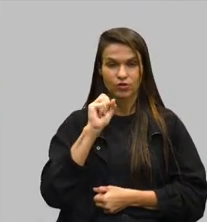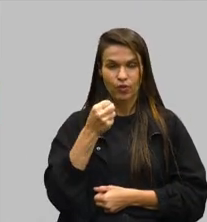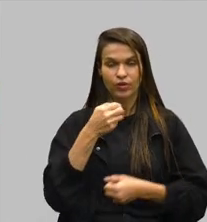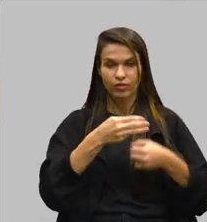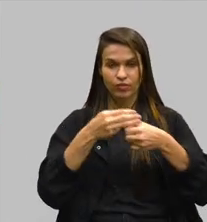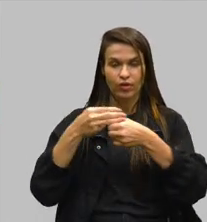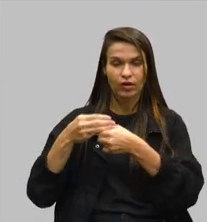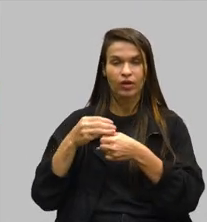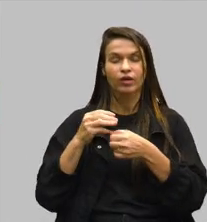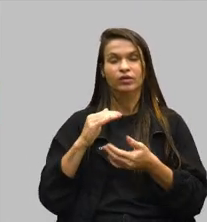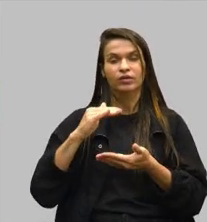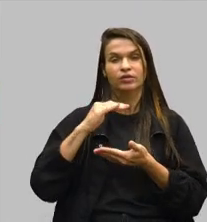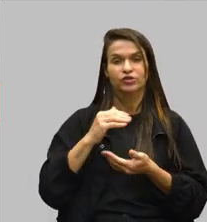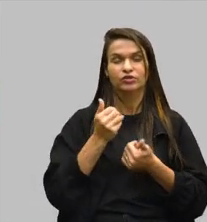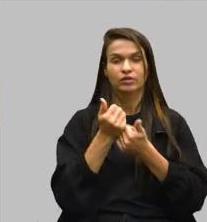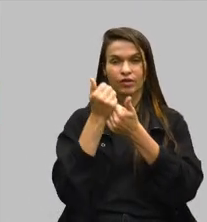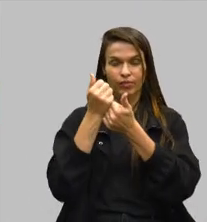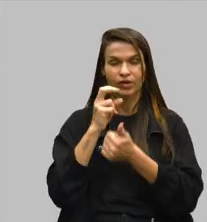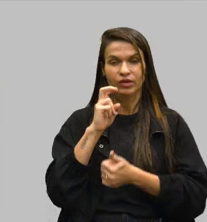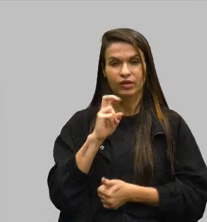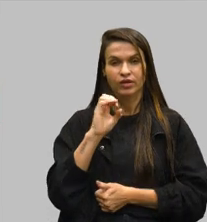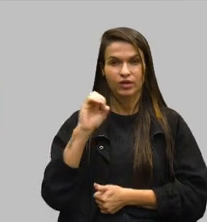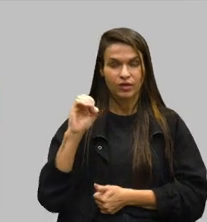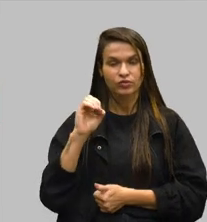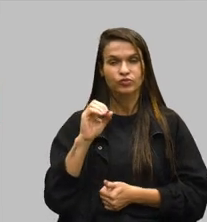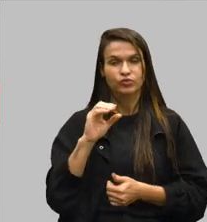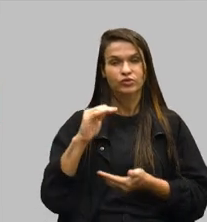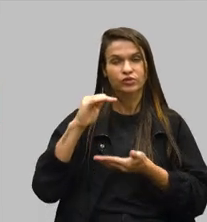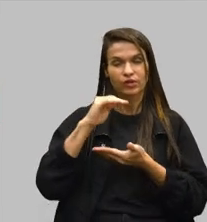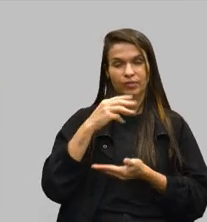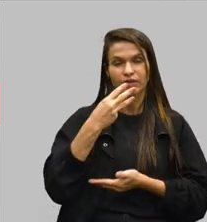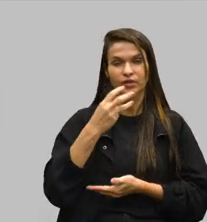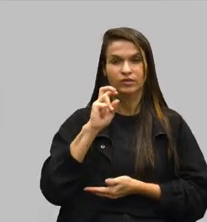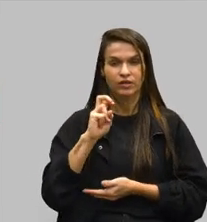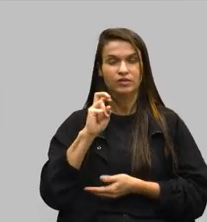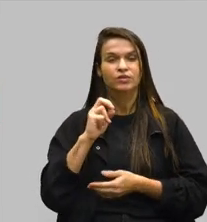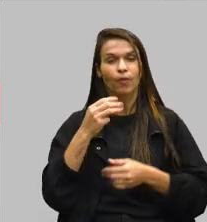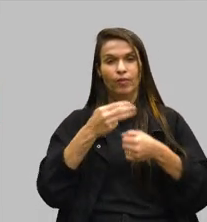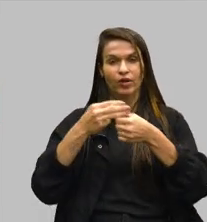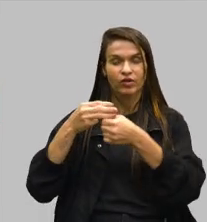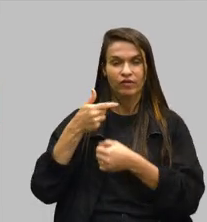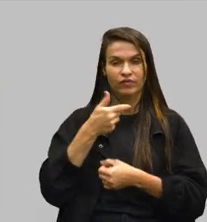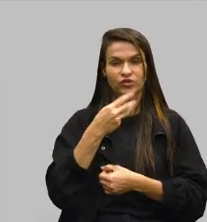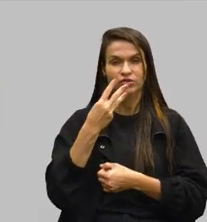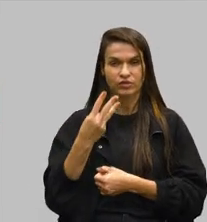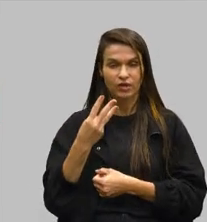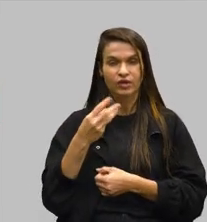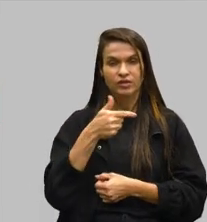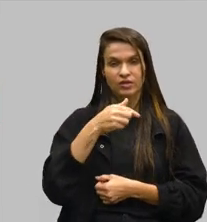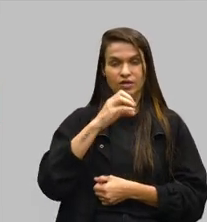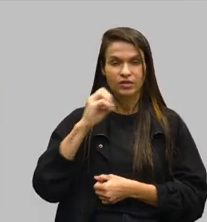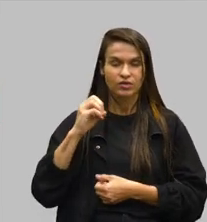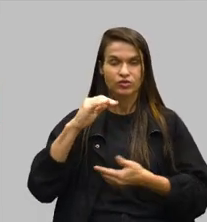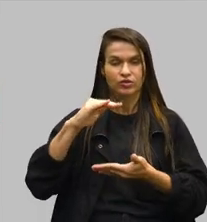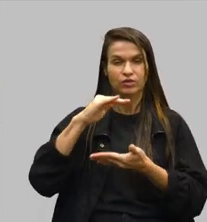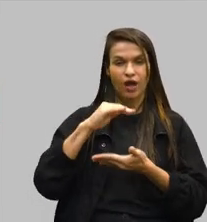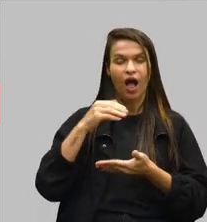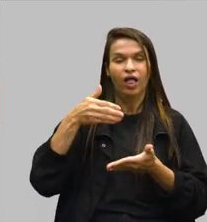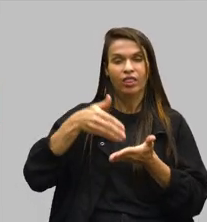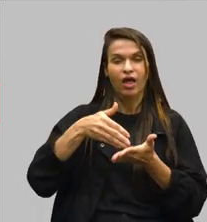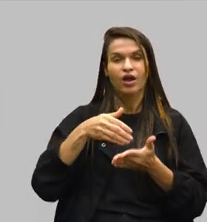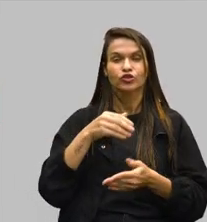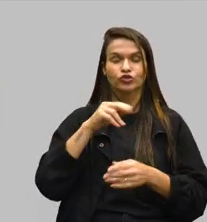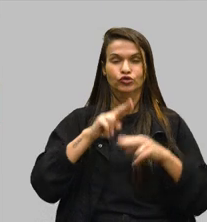kits de apoio à produção também, 500 kits para 35 municípios em 2023, 700 kits para 35 municípios até junho de